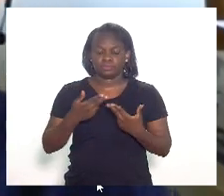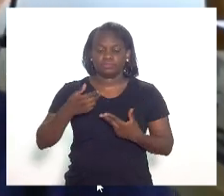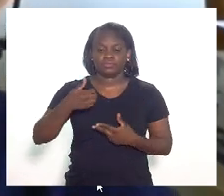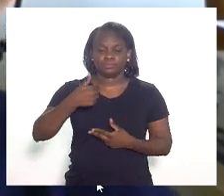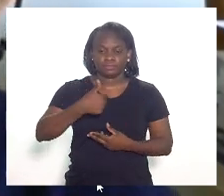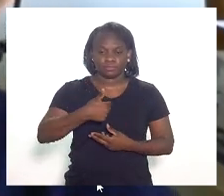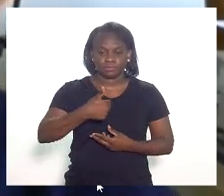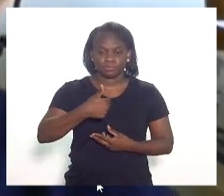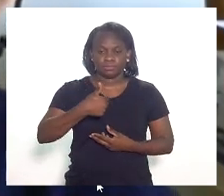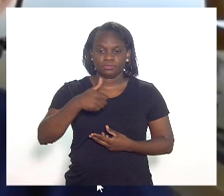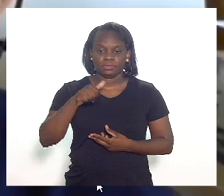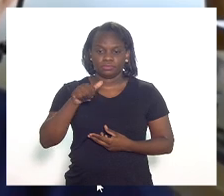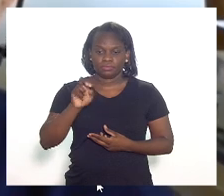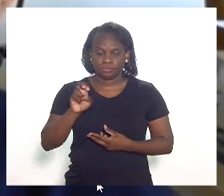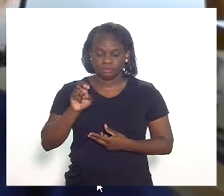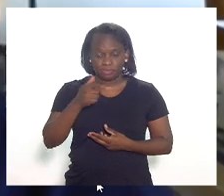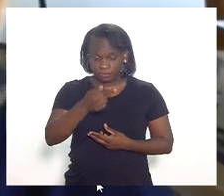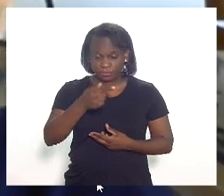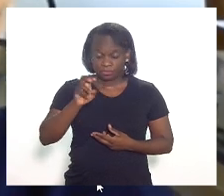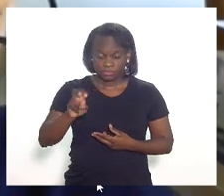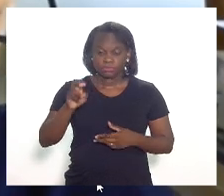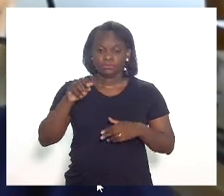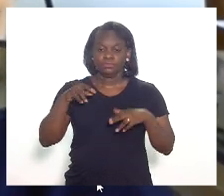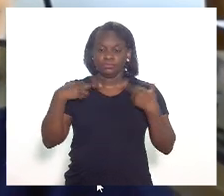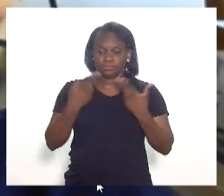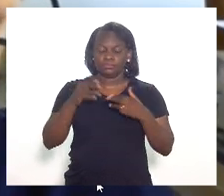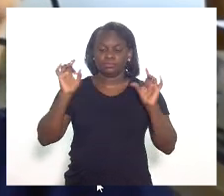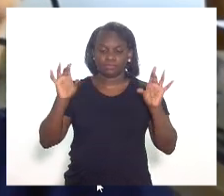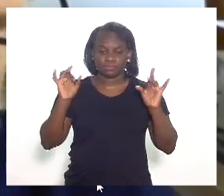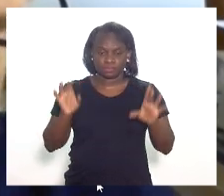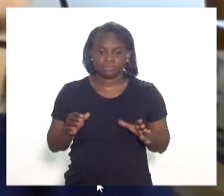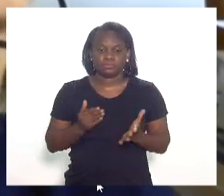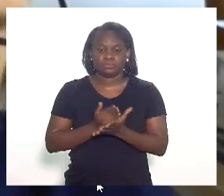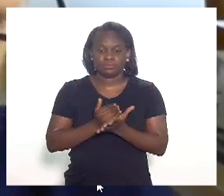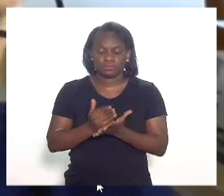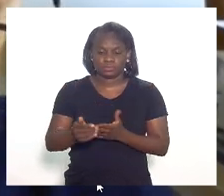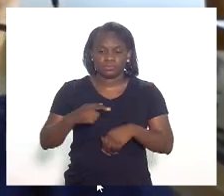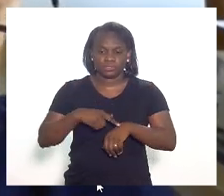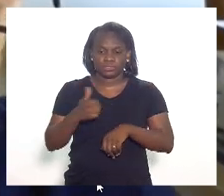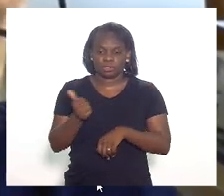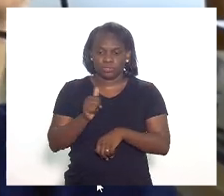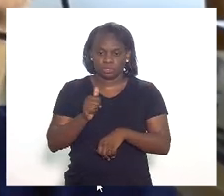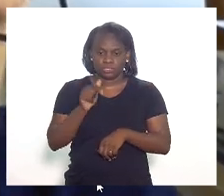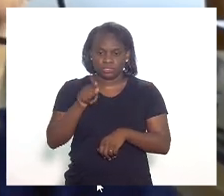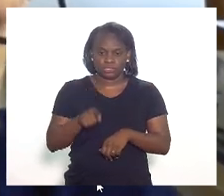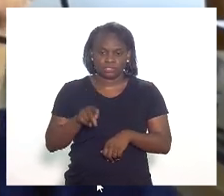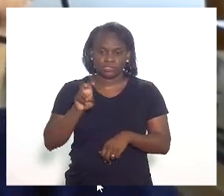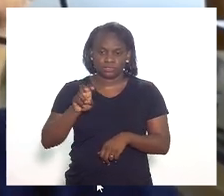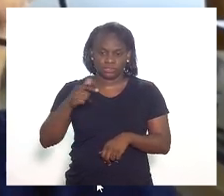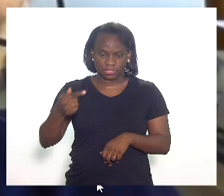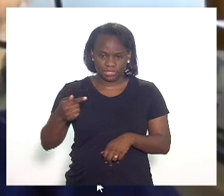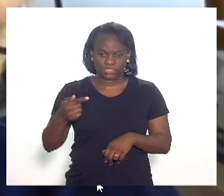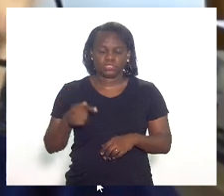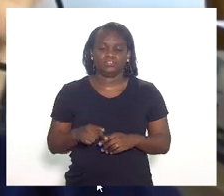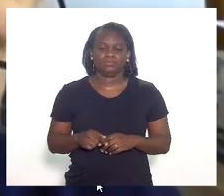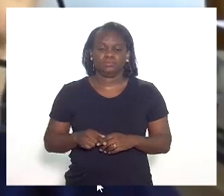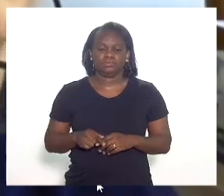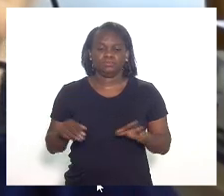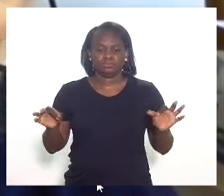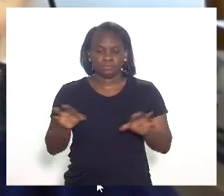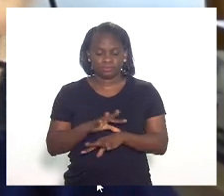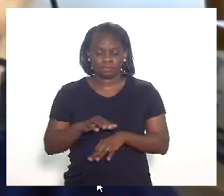75ª sessão extraordinária que iniciada às 11 horas e 57 minutos